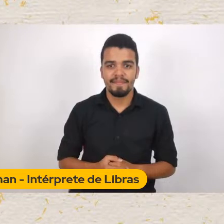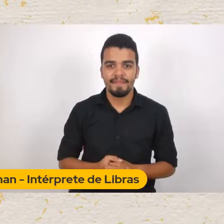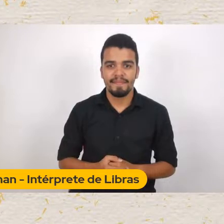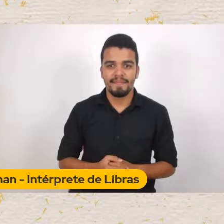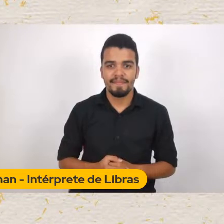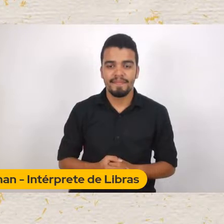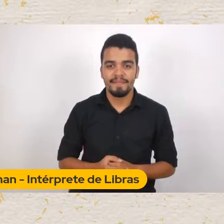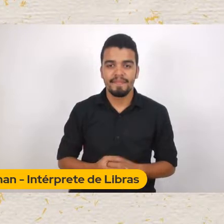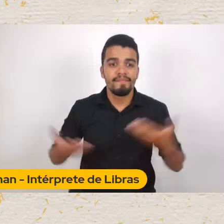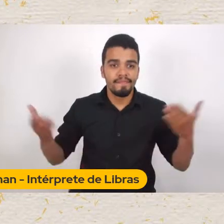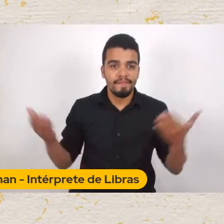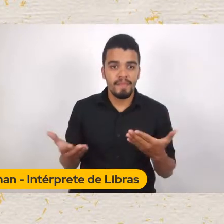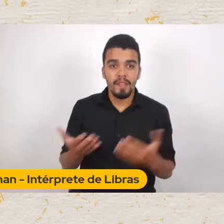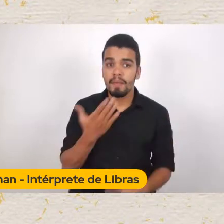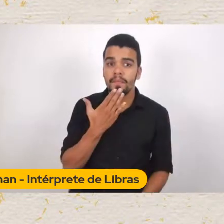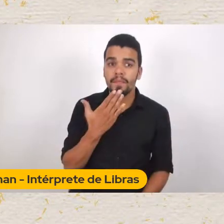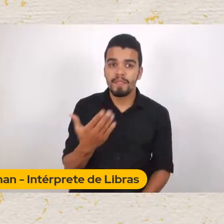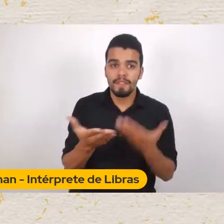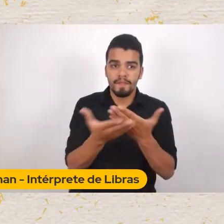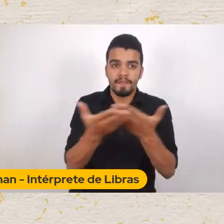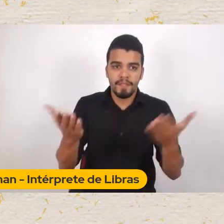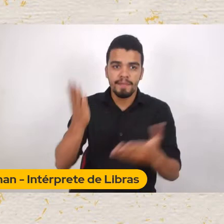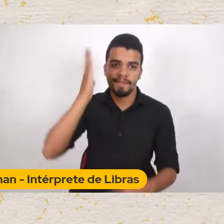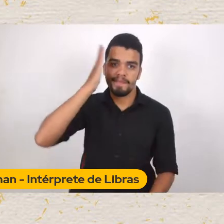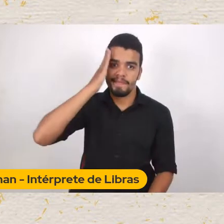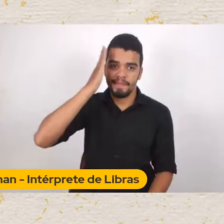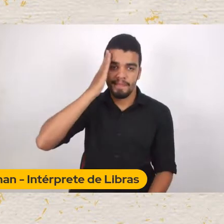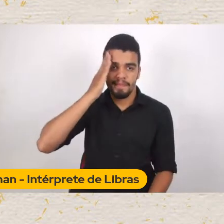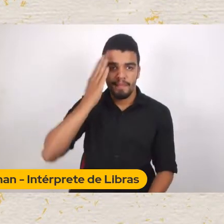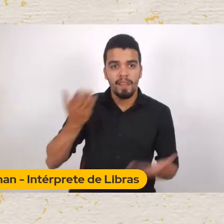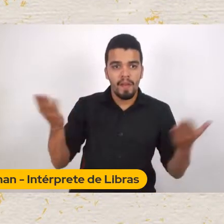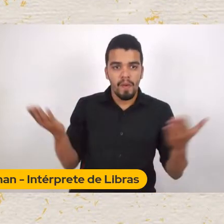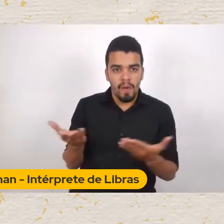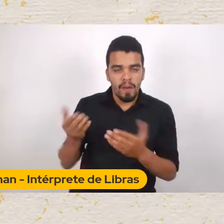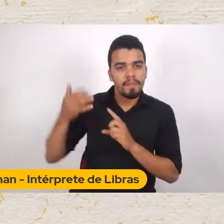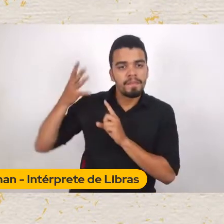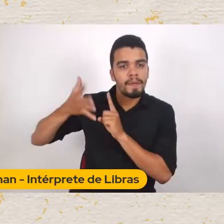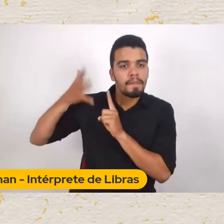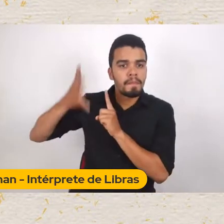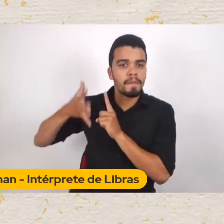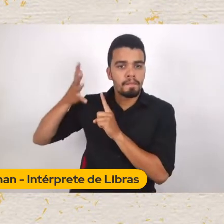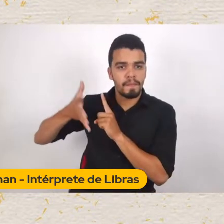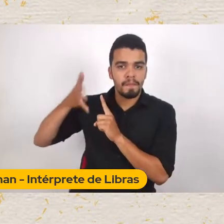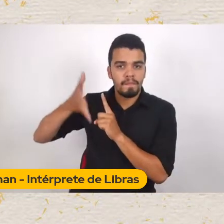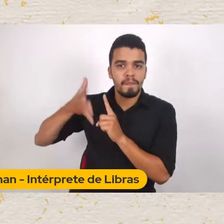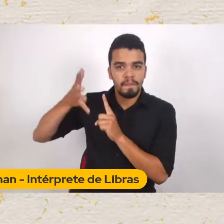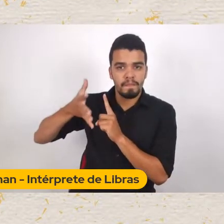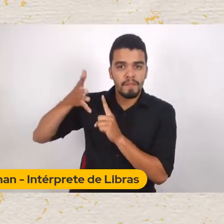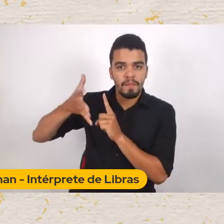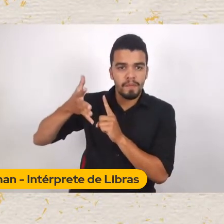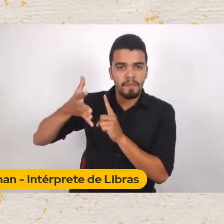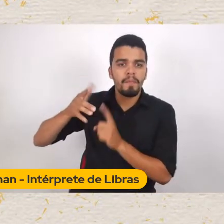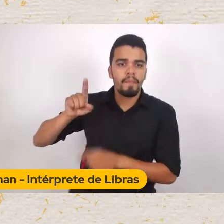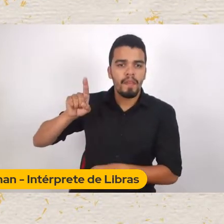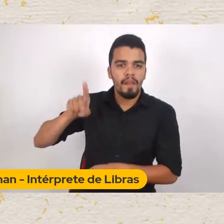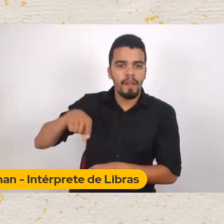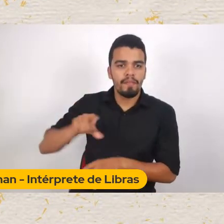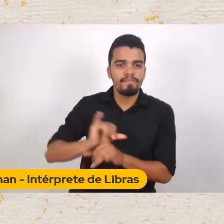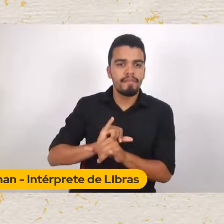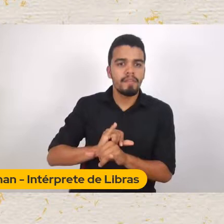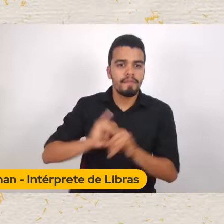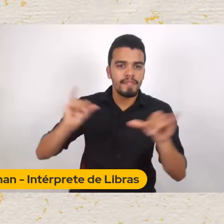Entendam a minha fala de hoje Como uma fala Como um aviso Como uma